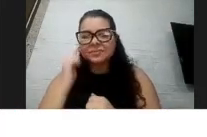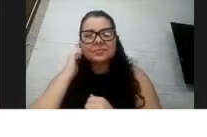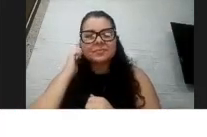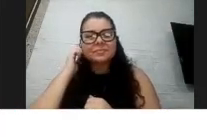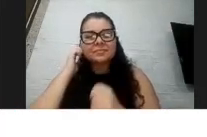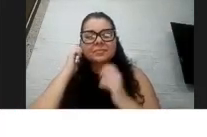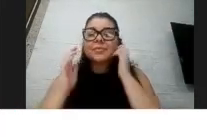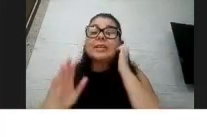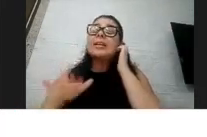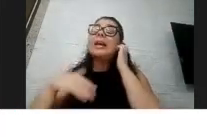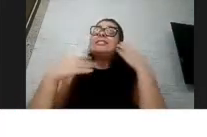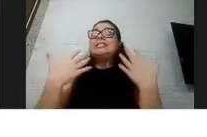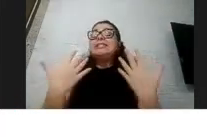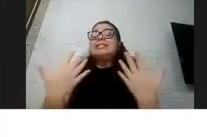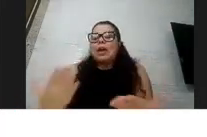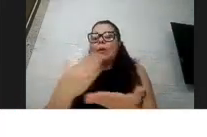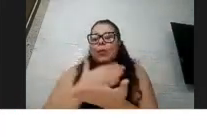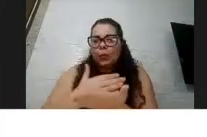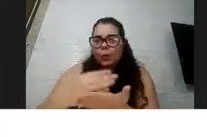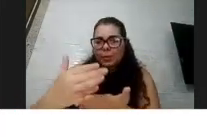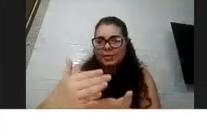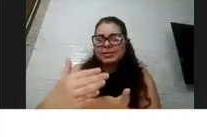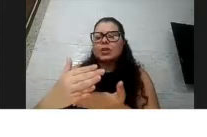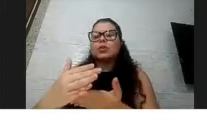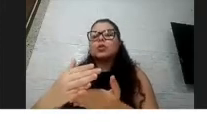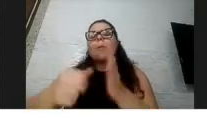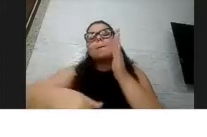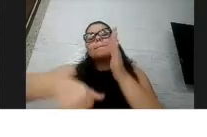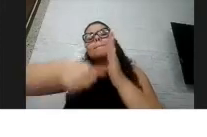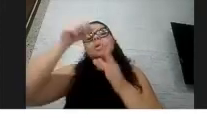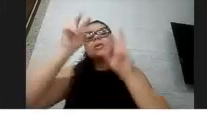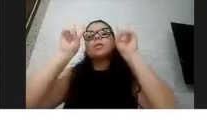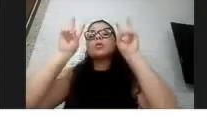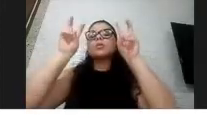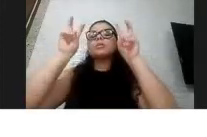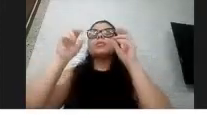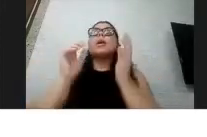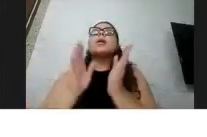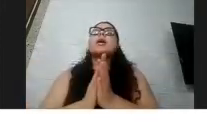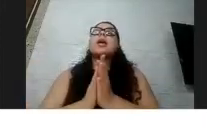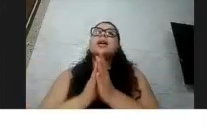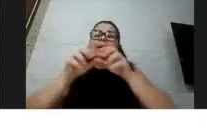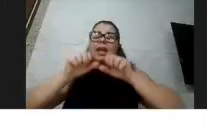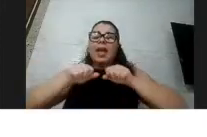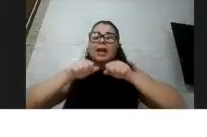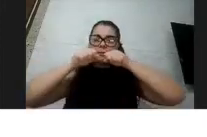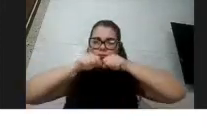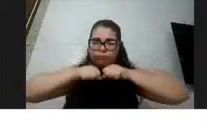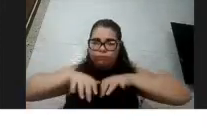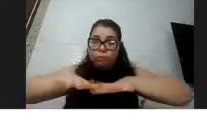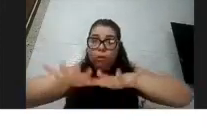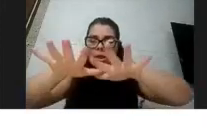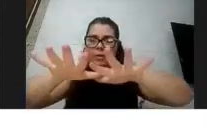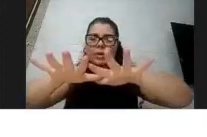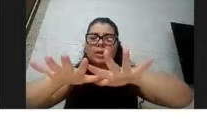Então, começando ali no nosso primeiro assunto em relação à transmissão. A transmissão